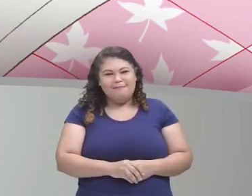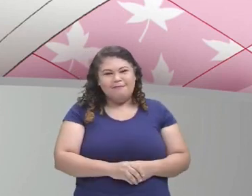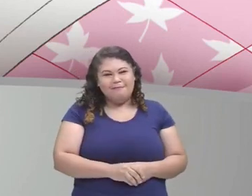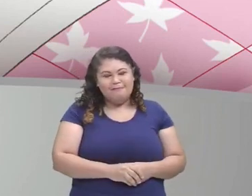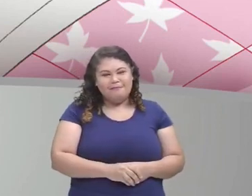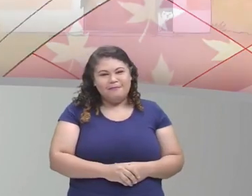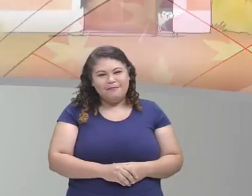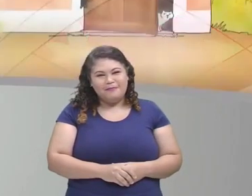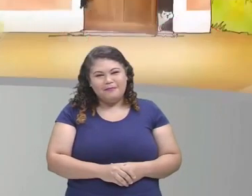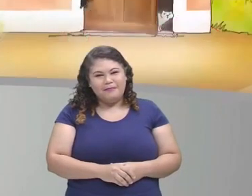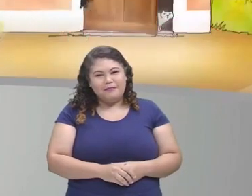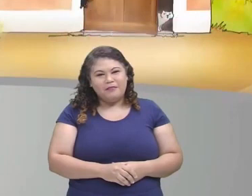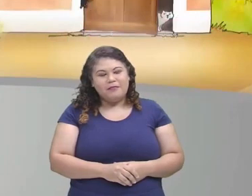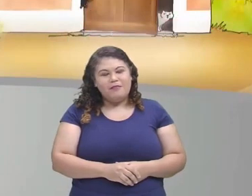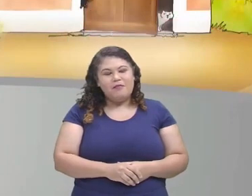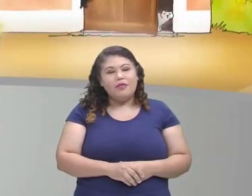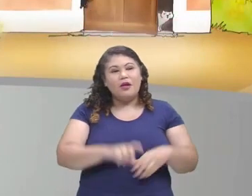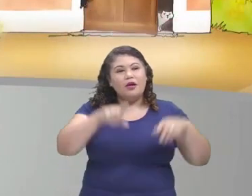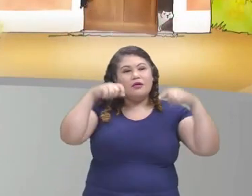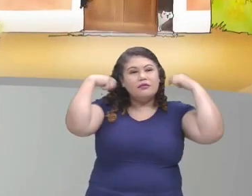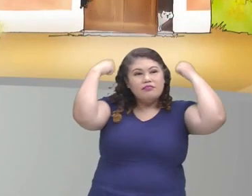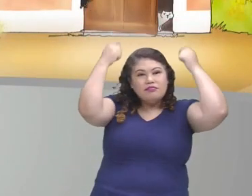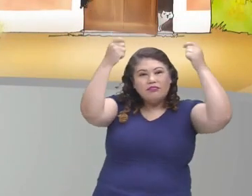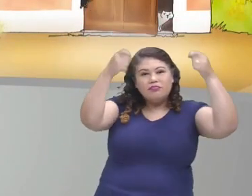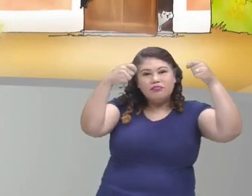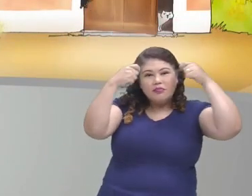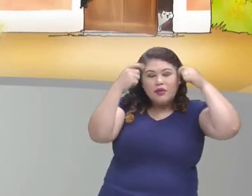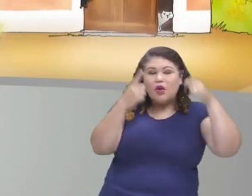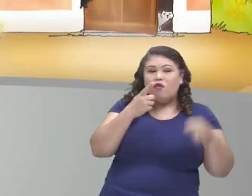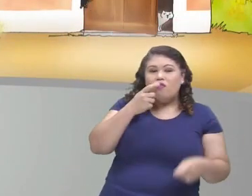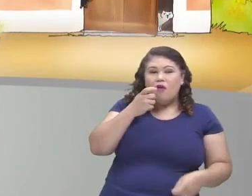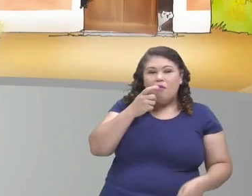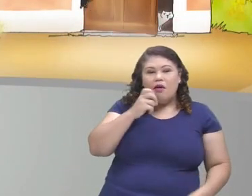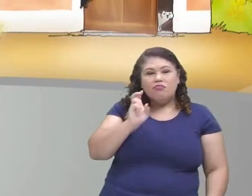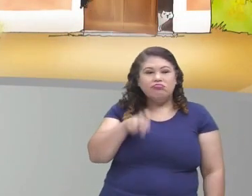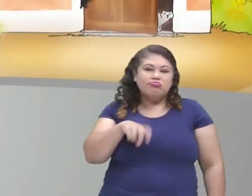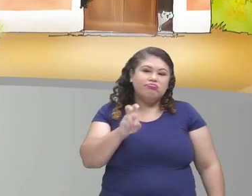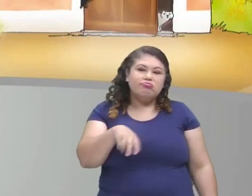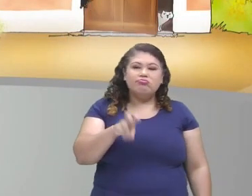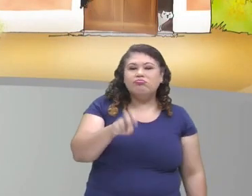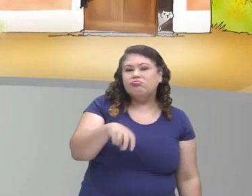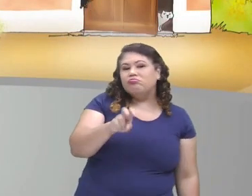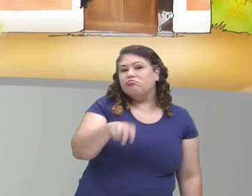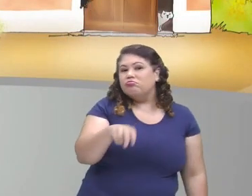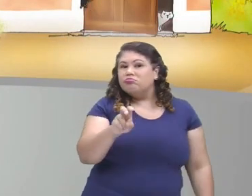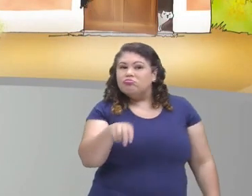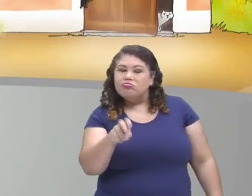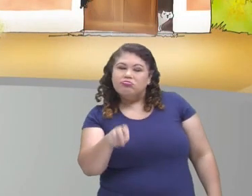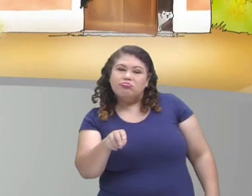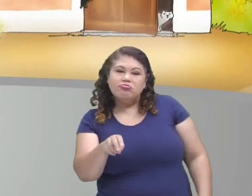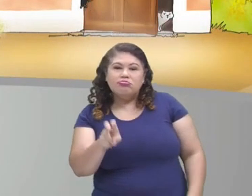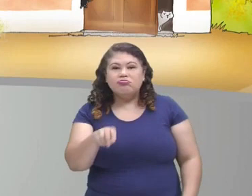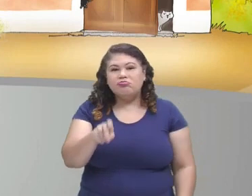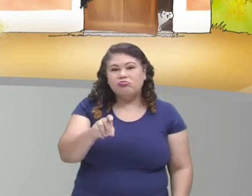Chapeuzinho agora vai chegar bem pertinho da casa. Quando a Chapeuzinho Vermelho chegou na